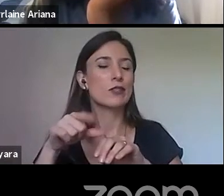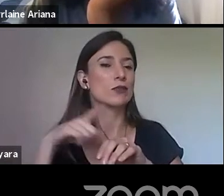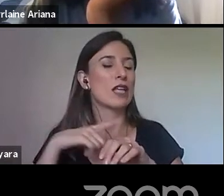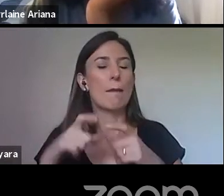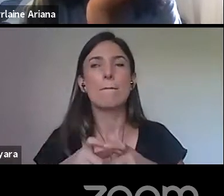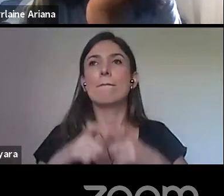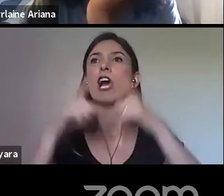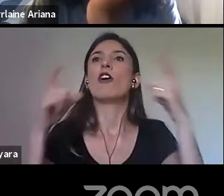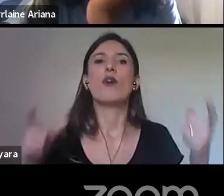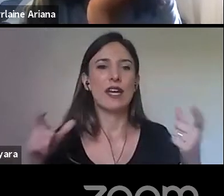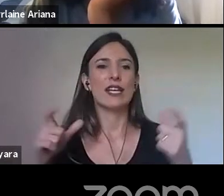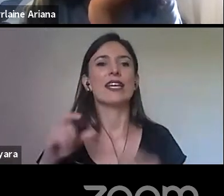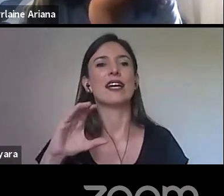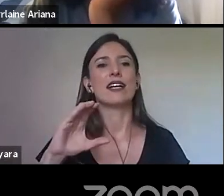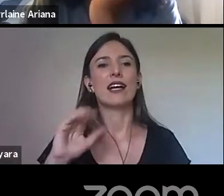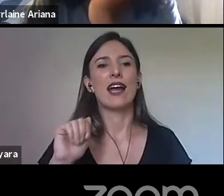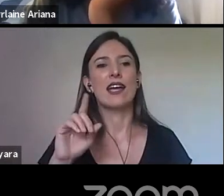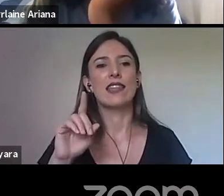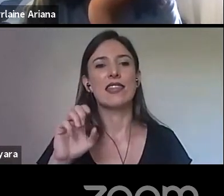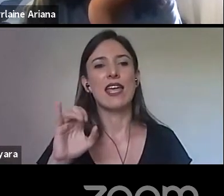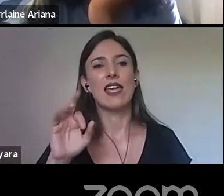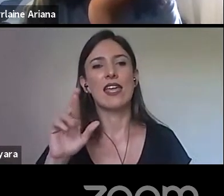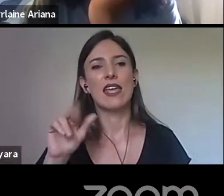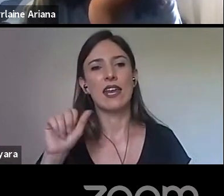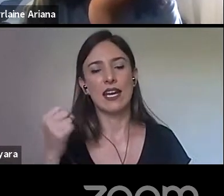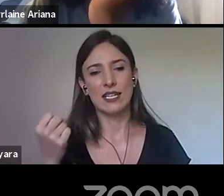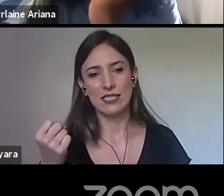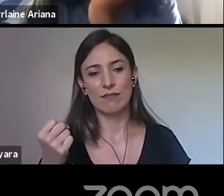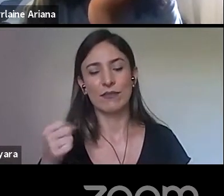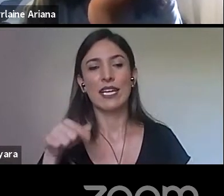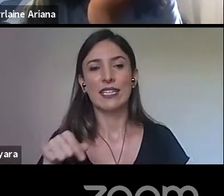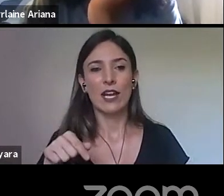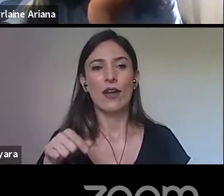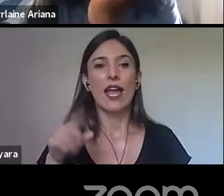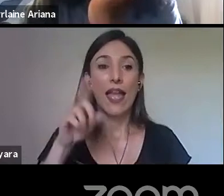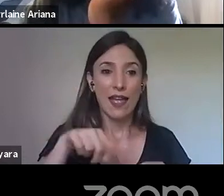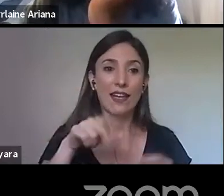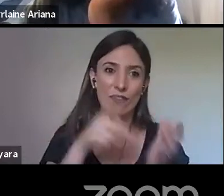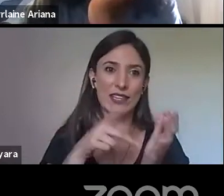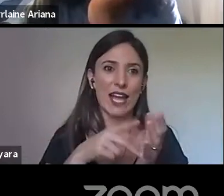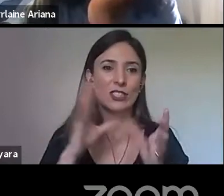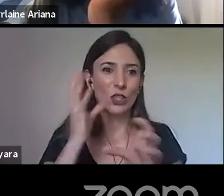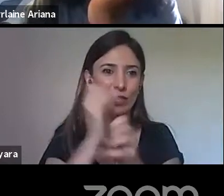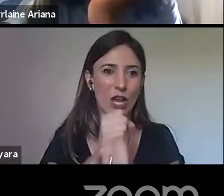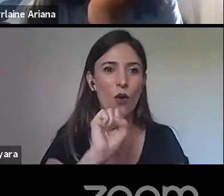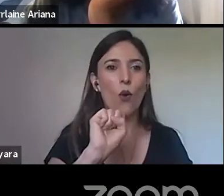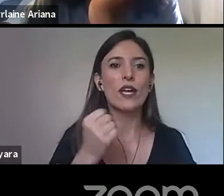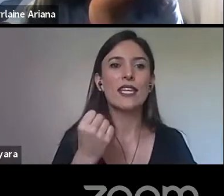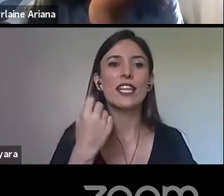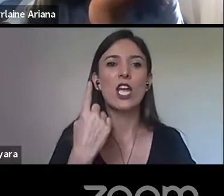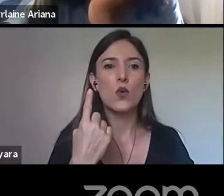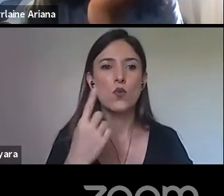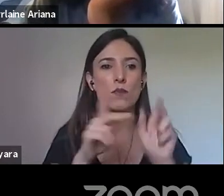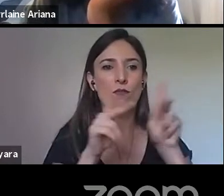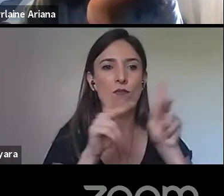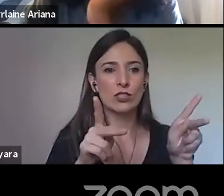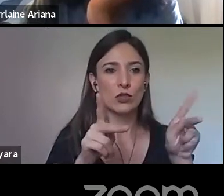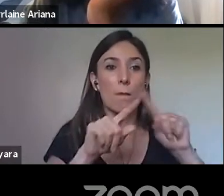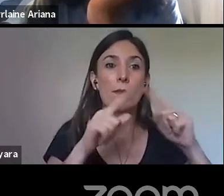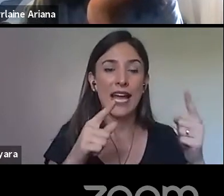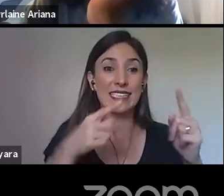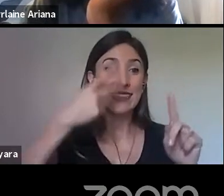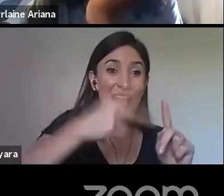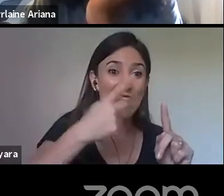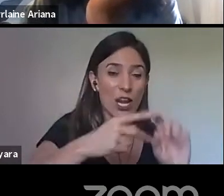cadeiras, né? E aí, entre esses 81 docentes, 46 deles eram pagos, né?